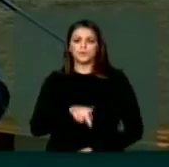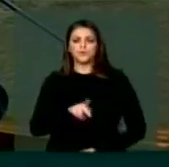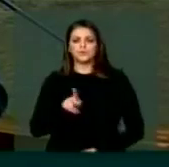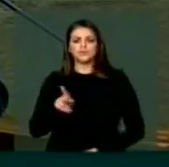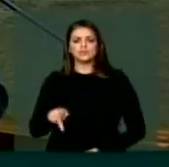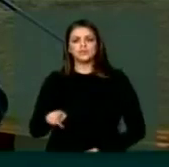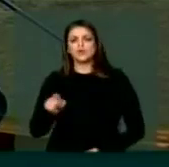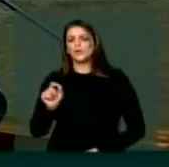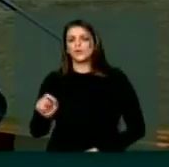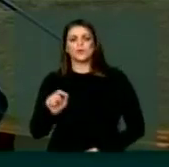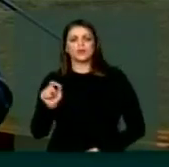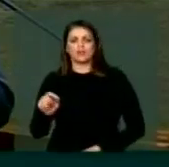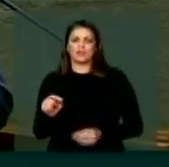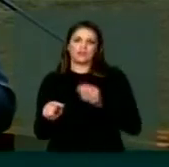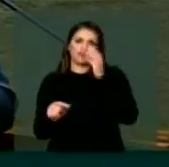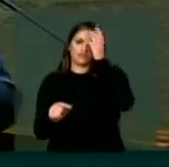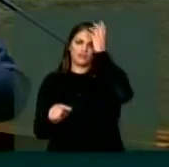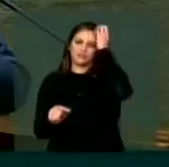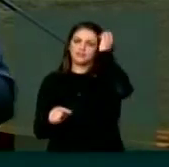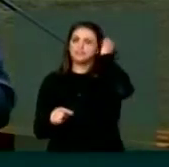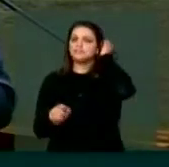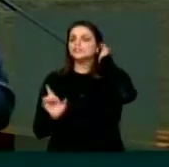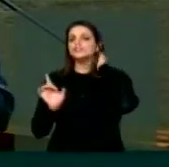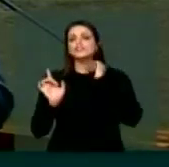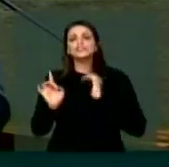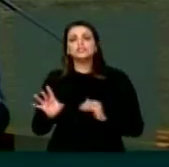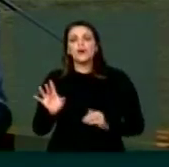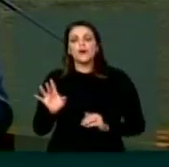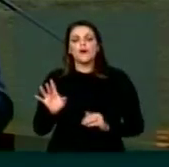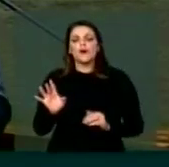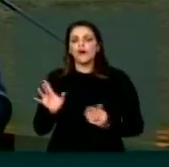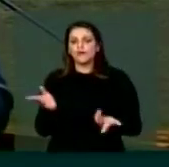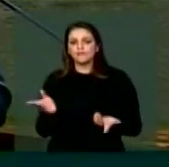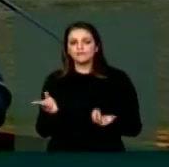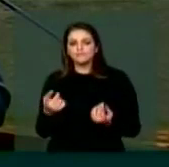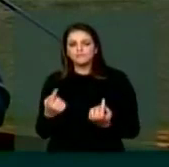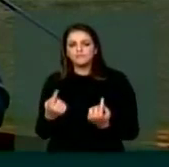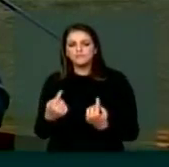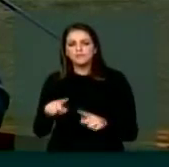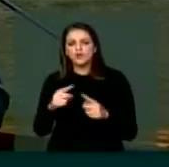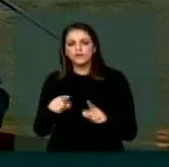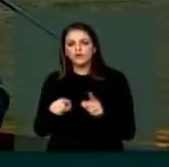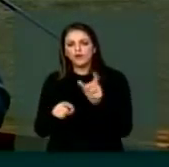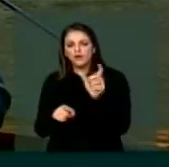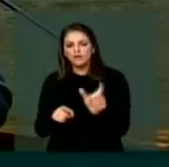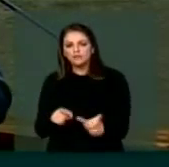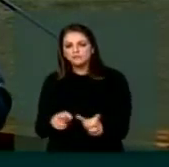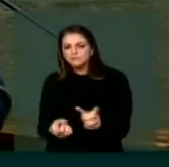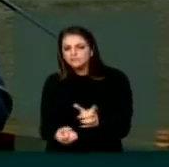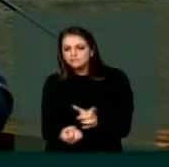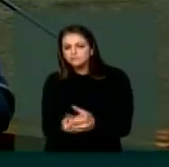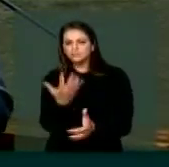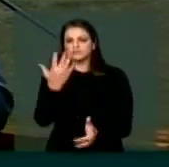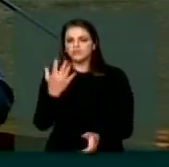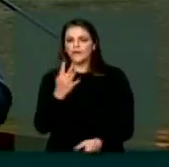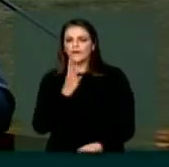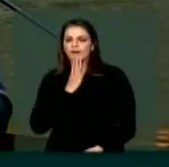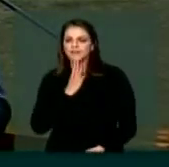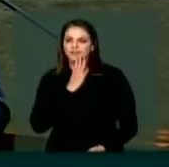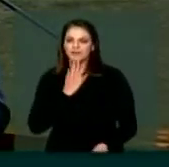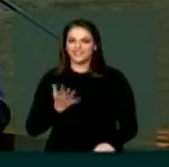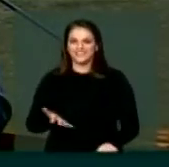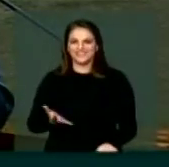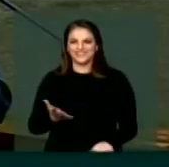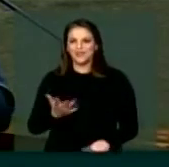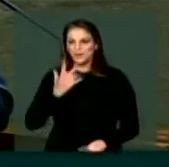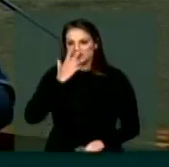ele encontra meios para que o saber floresça dentro de cada pessoa. Esse saber já existe,